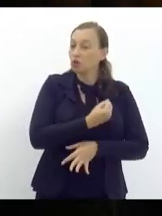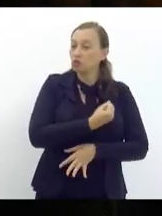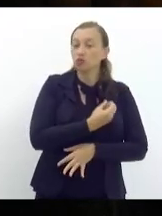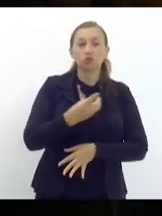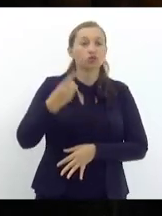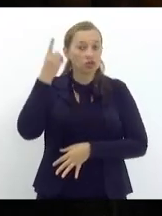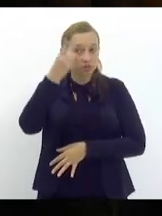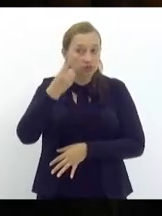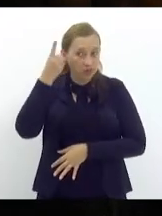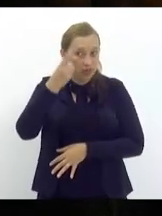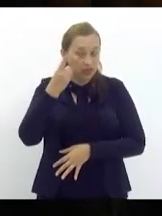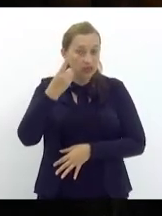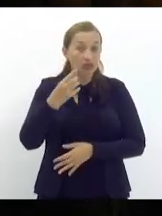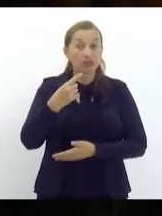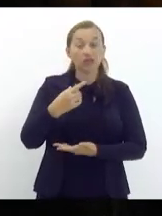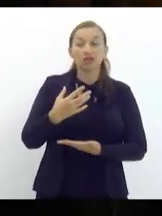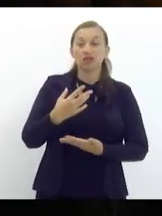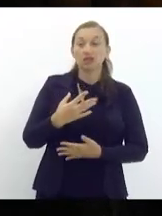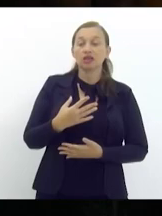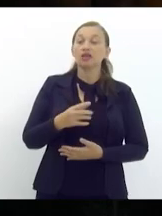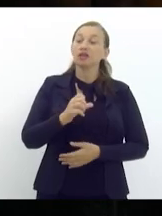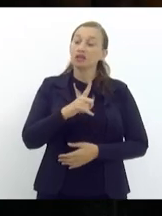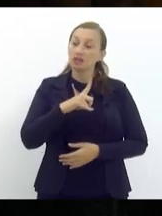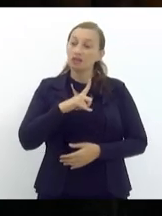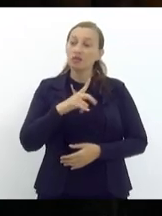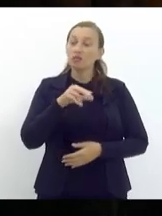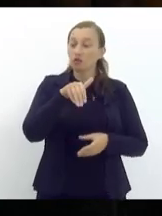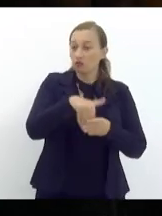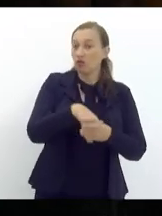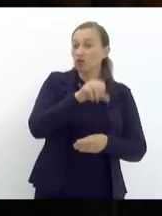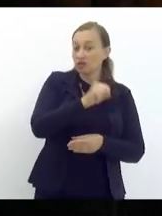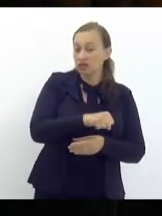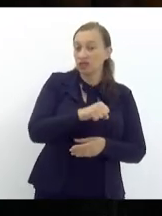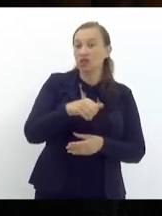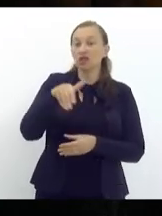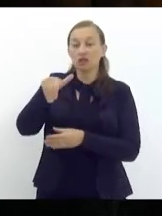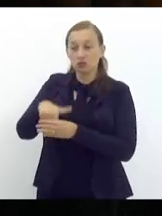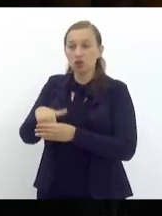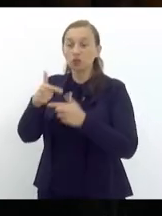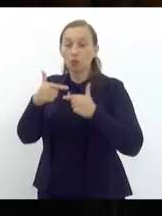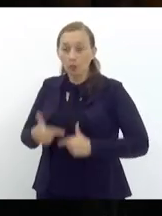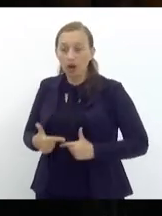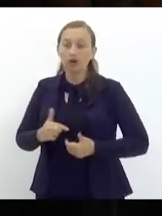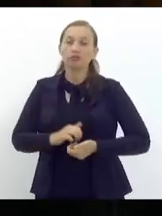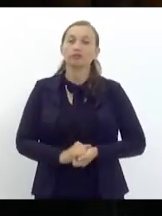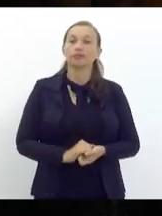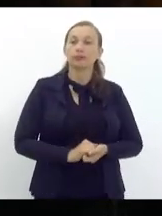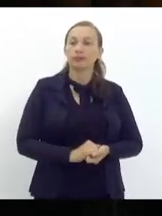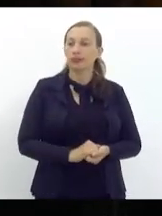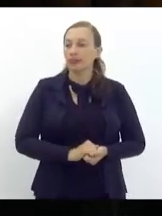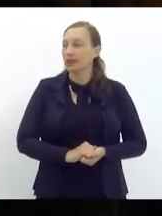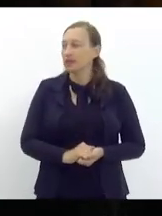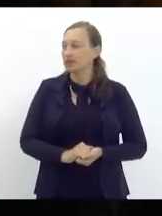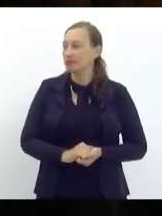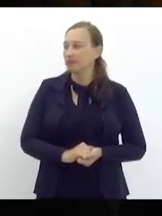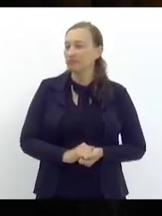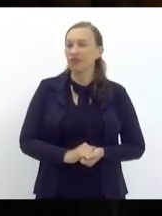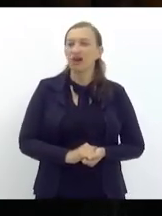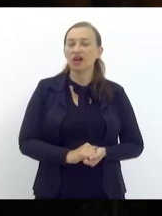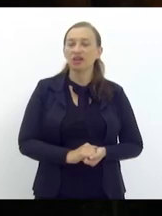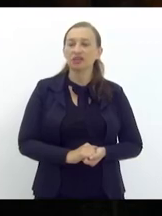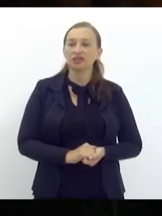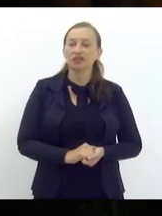expressaram tivemos voto sim e voto abstenção e quem votou